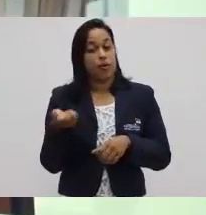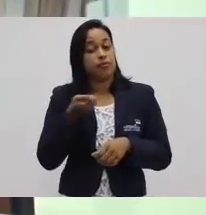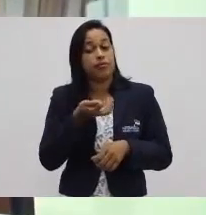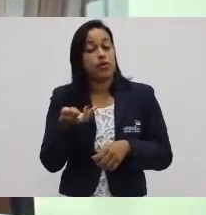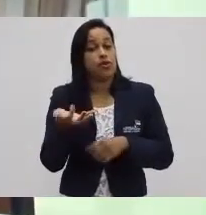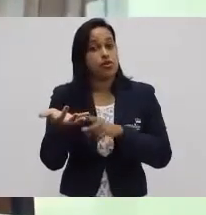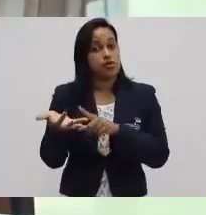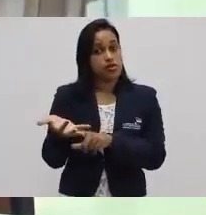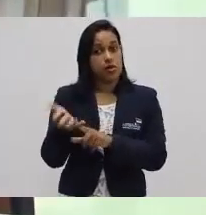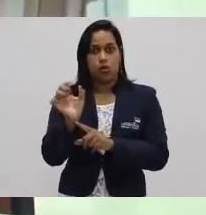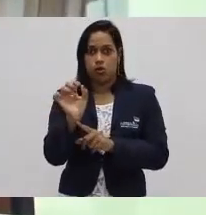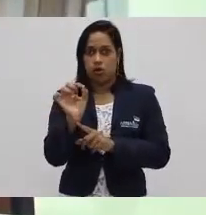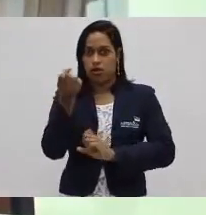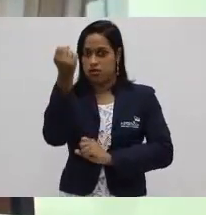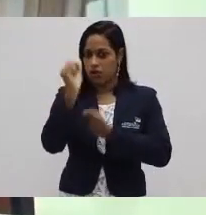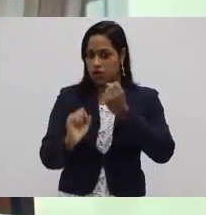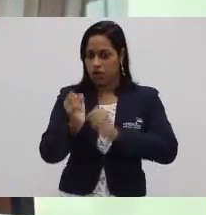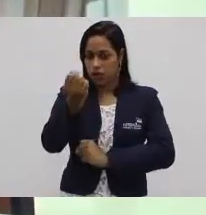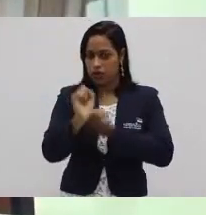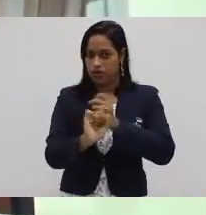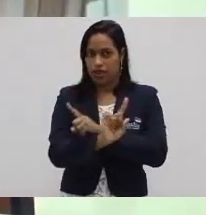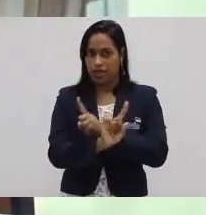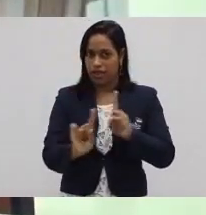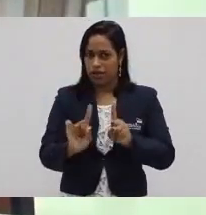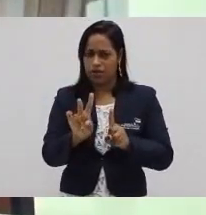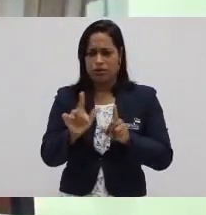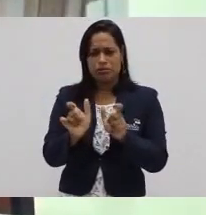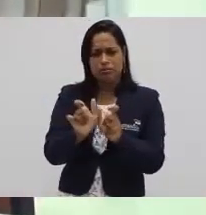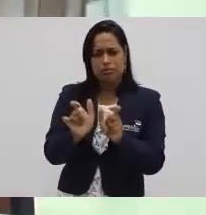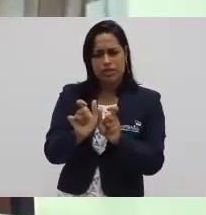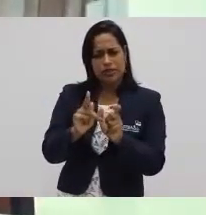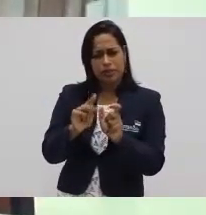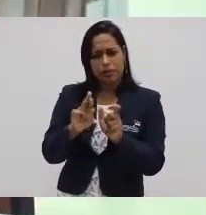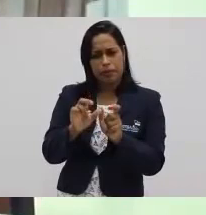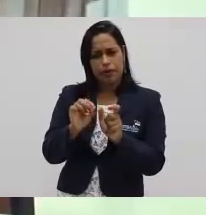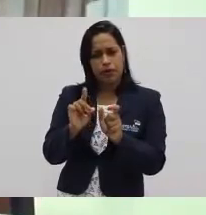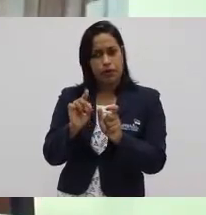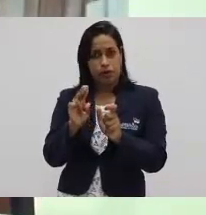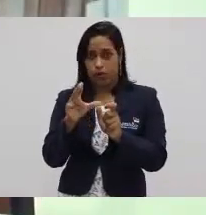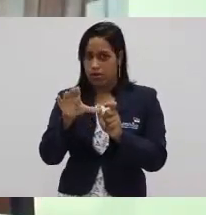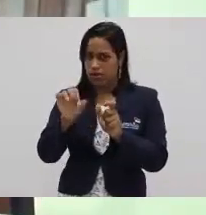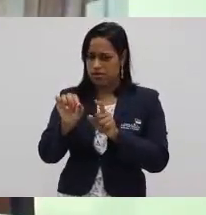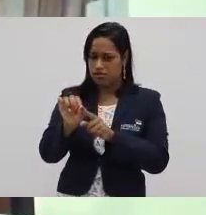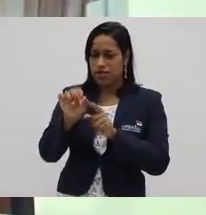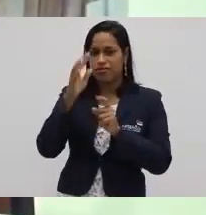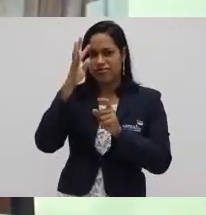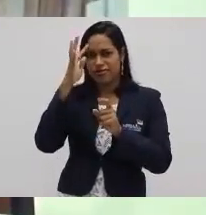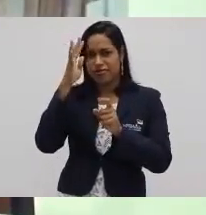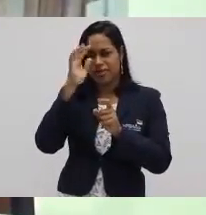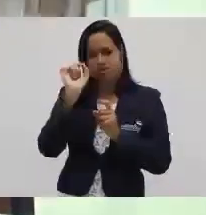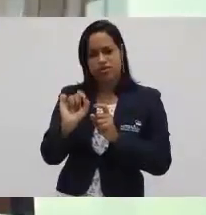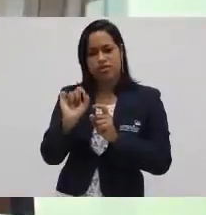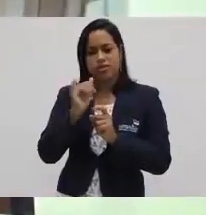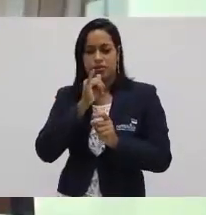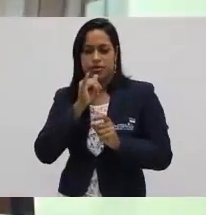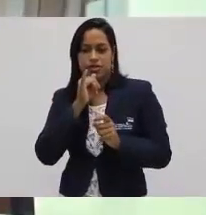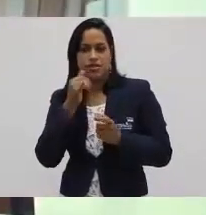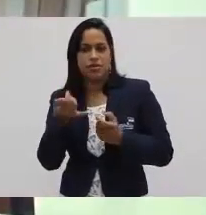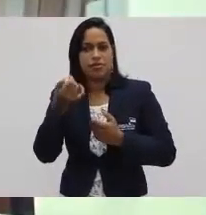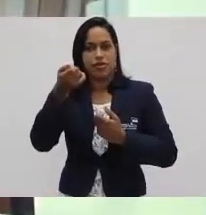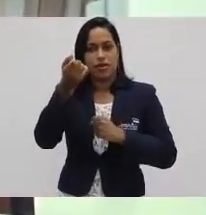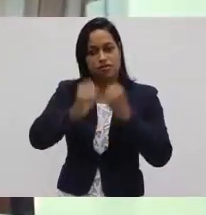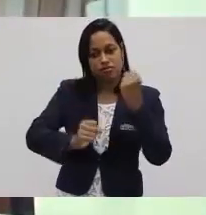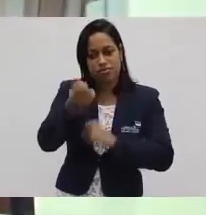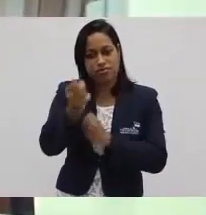produção não é só indústria. Quando a gente ouve a palavra produção, a gente imagina logo aquele conceito de manufatura, um